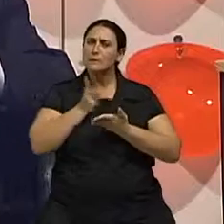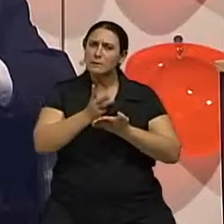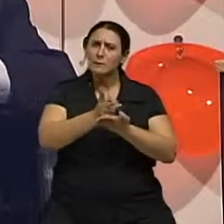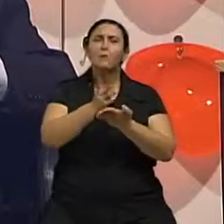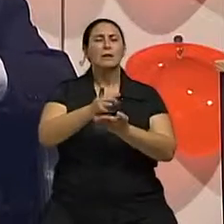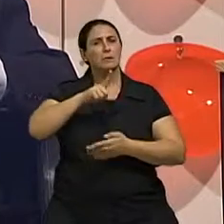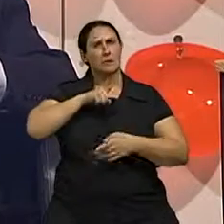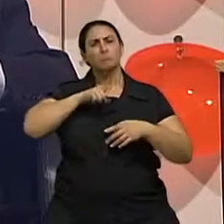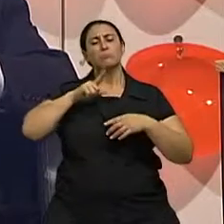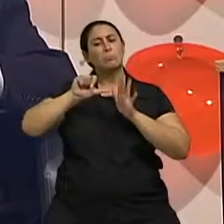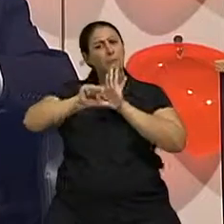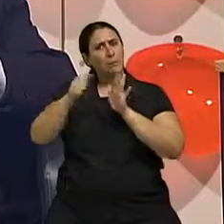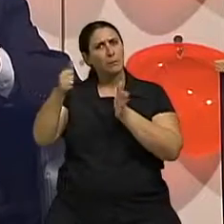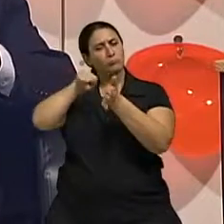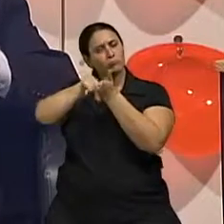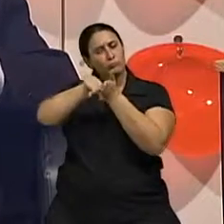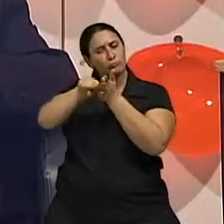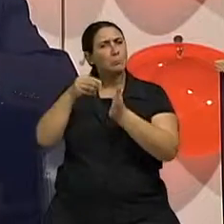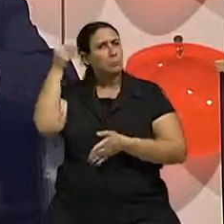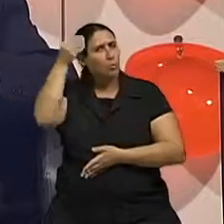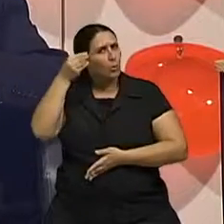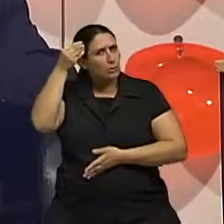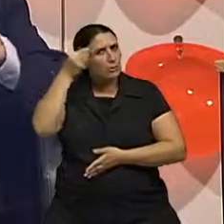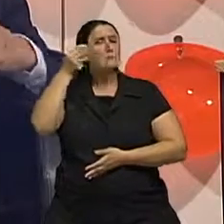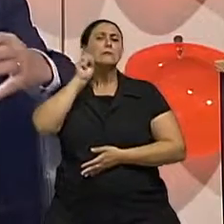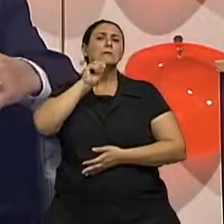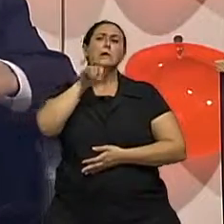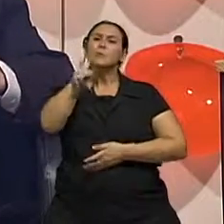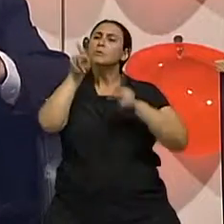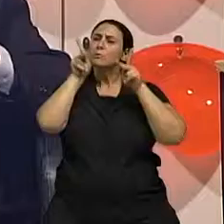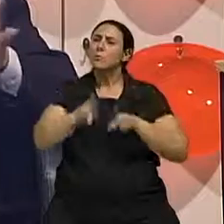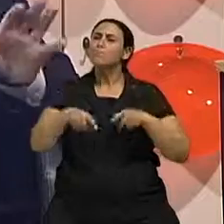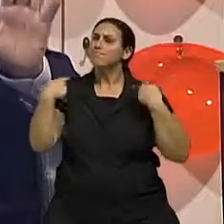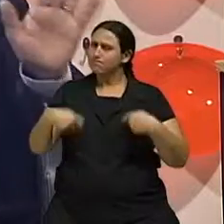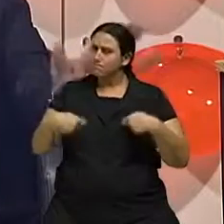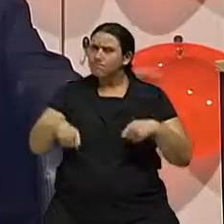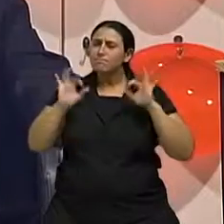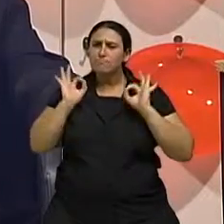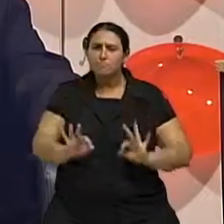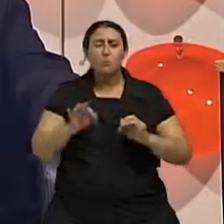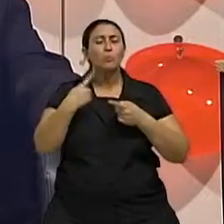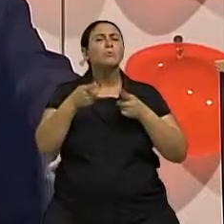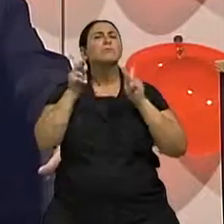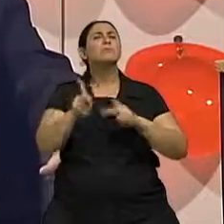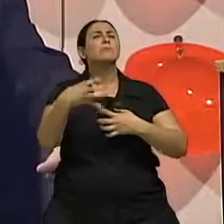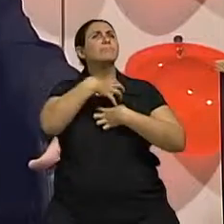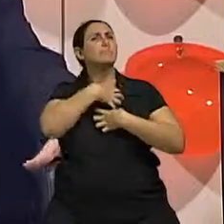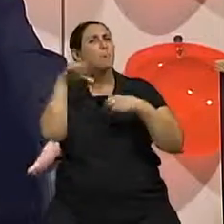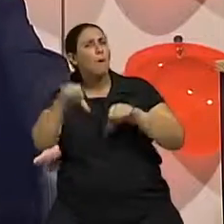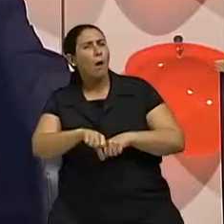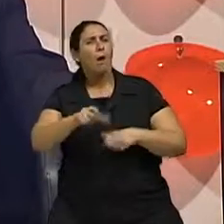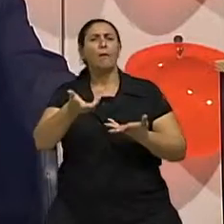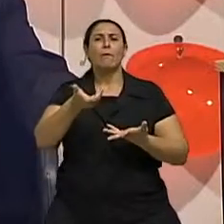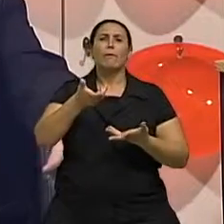avaliação psicológica para ver se a pessoa necessita, em primeiro lugar, fazer a cirurgia. Porque